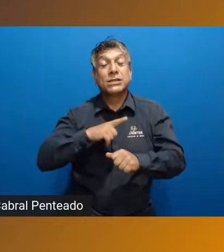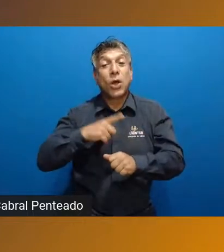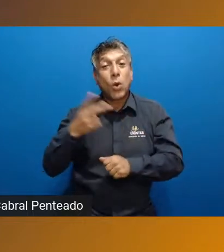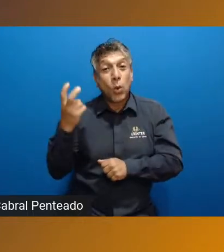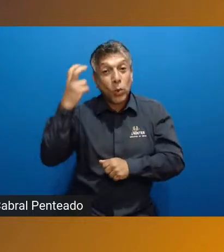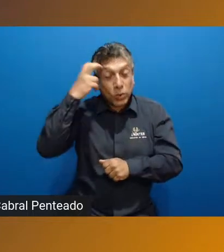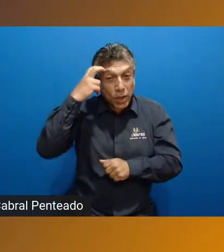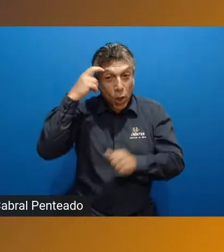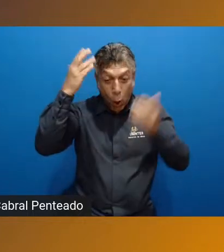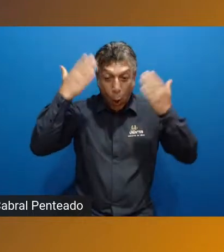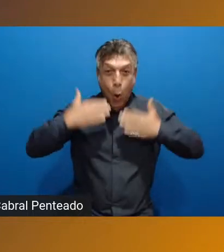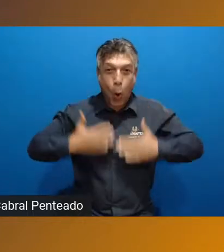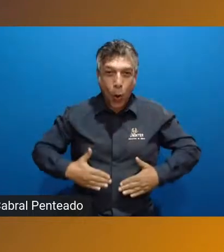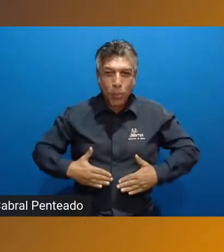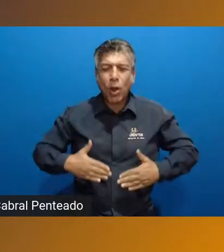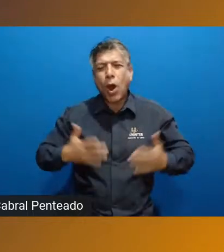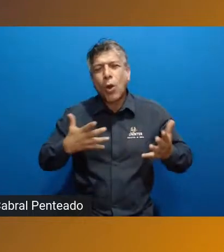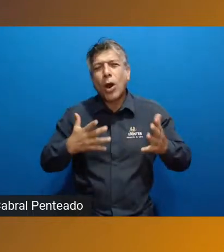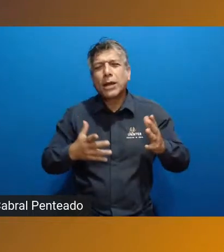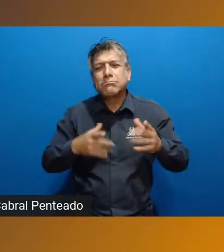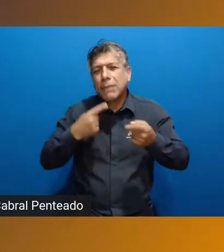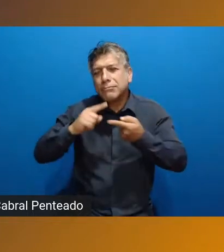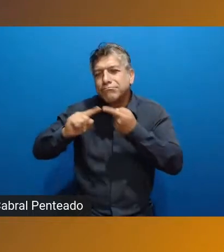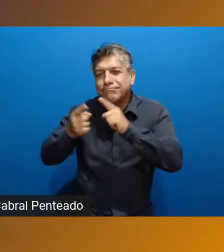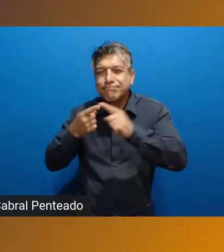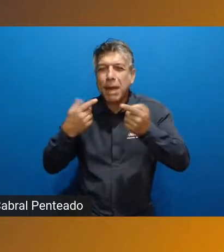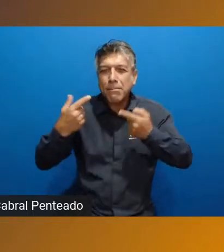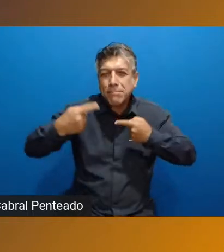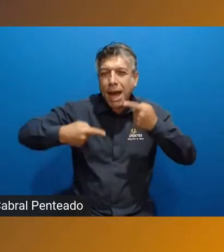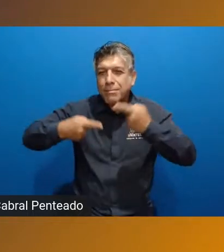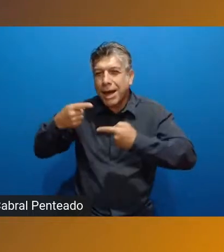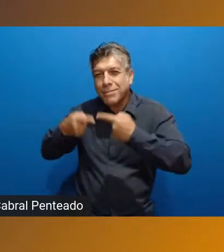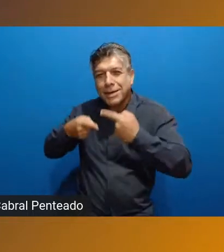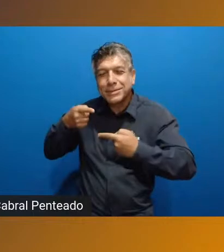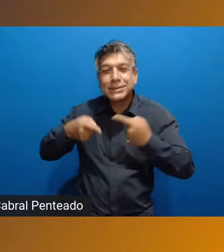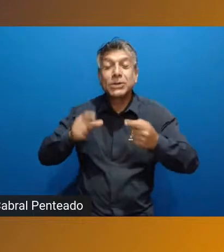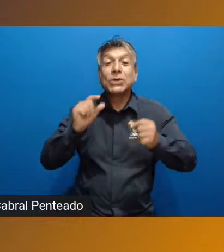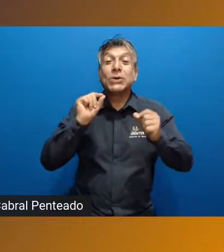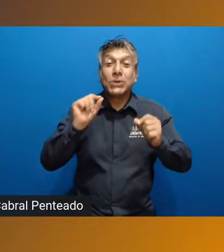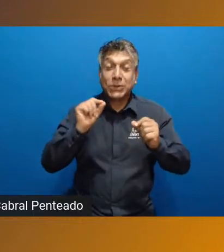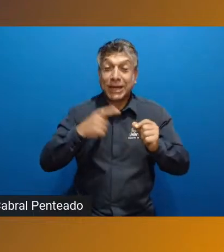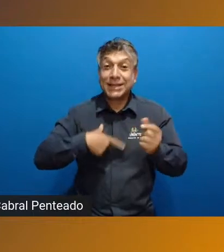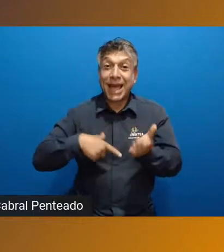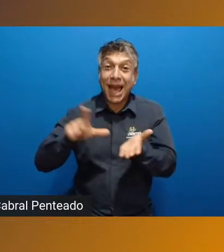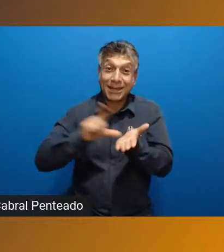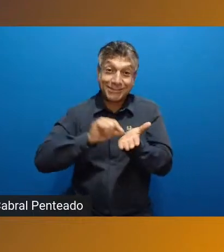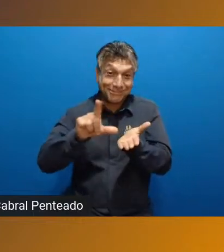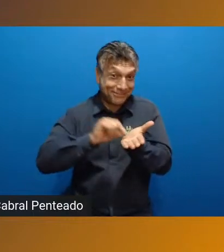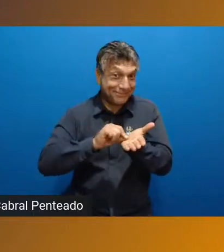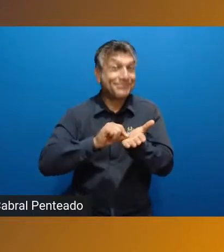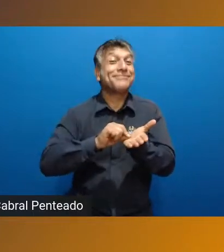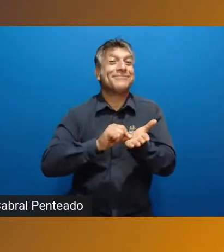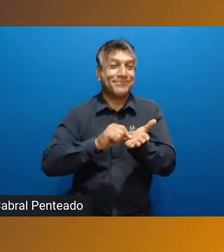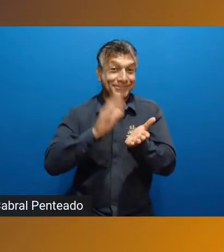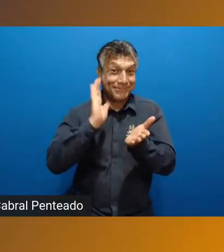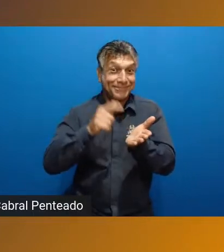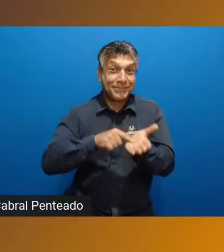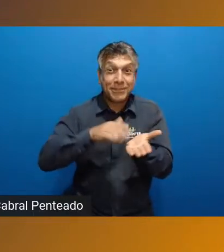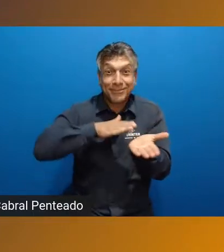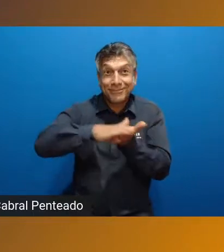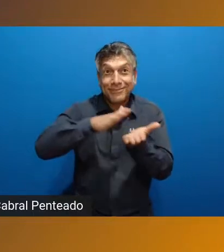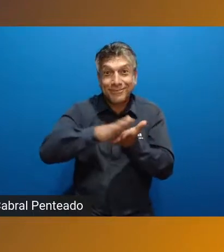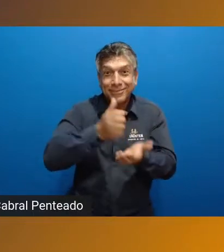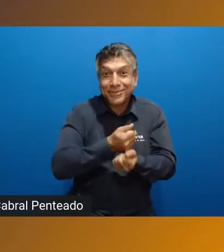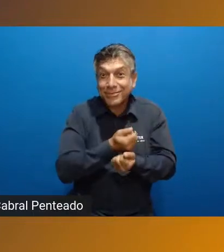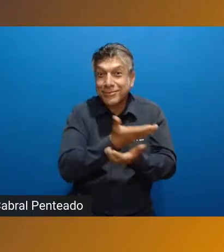E nós vamos fazer uma breve discussão a respeito de alguns artigos que foram publicados